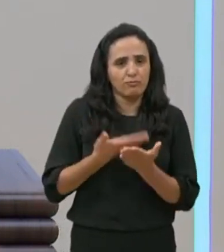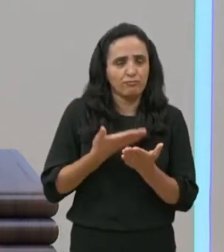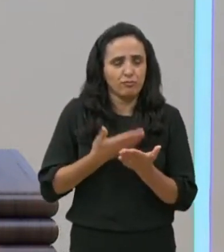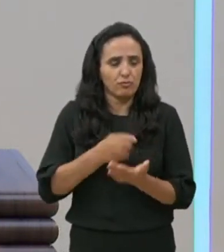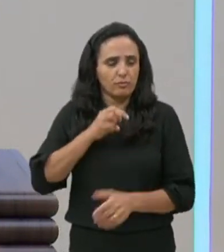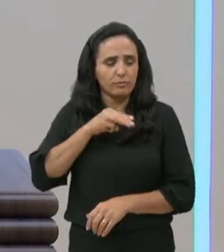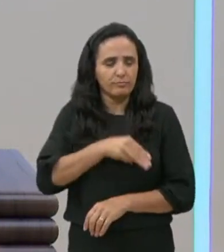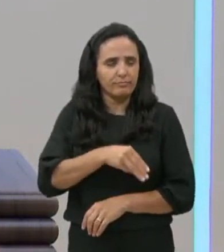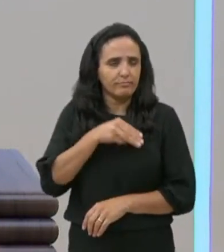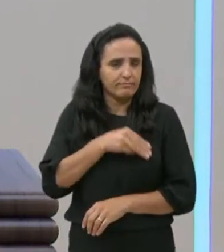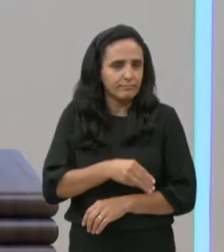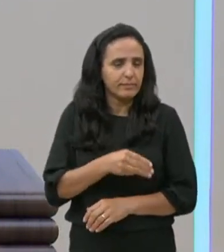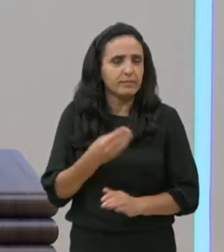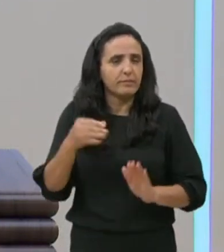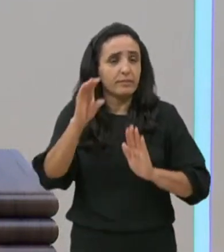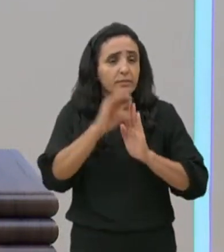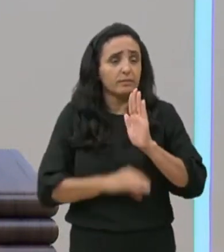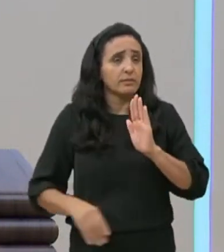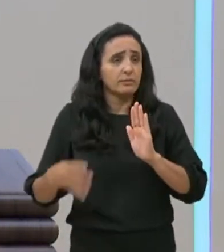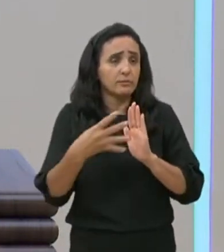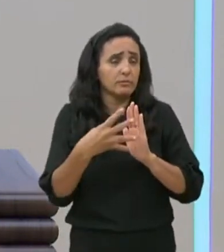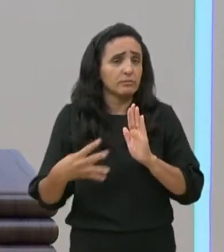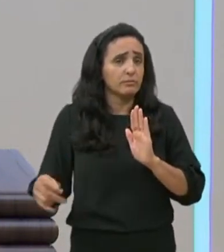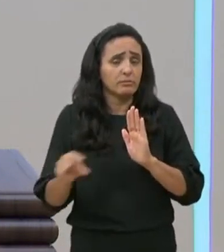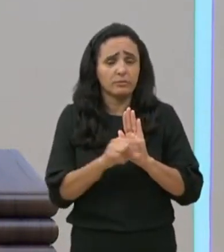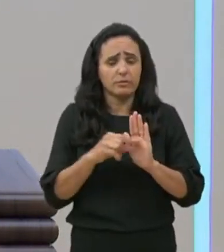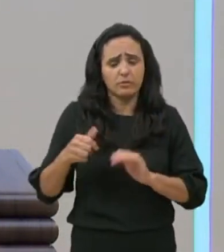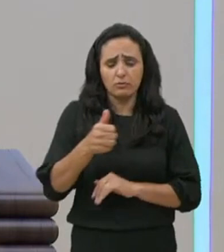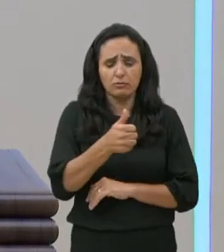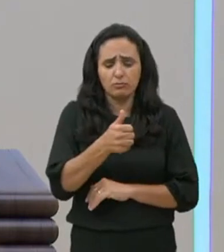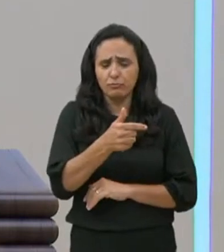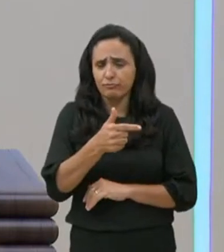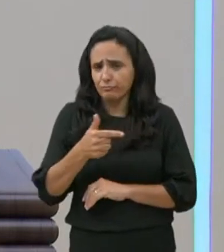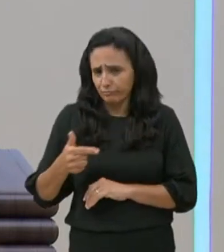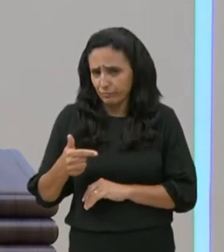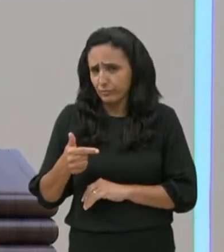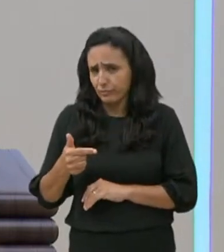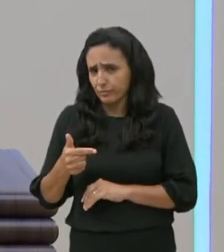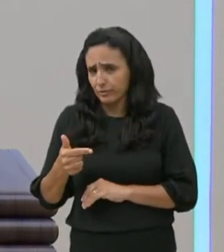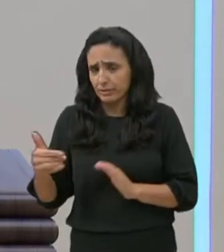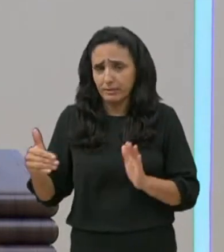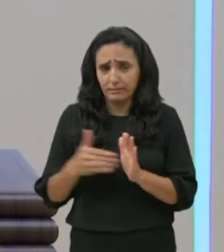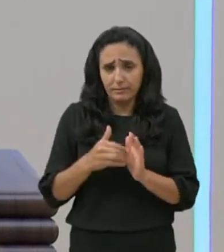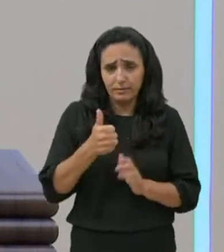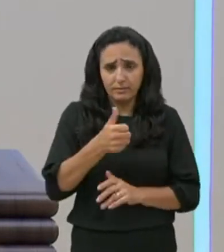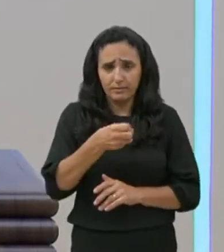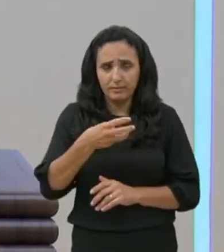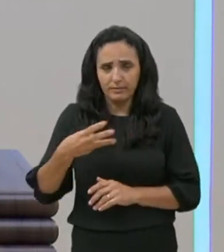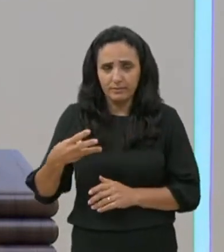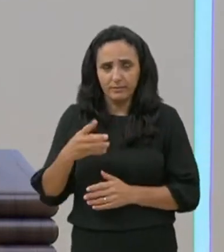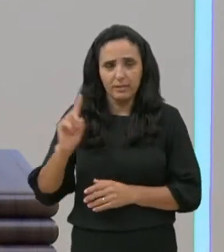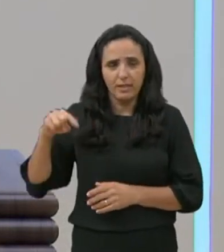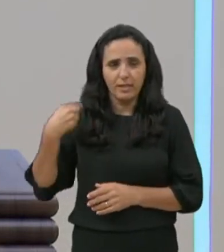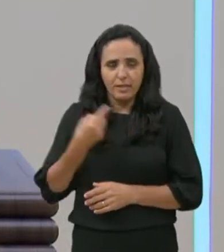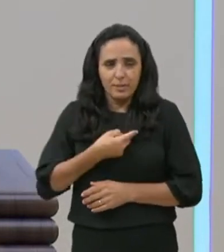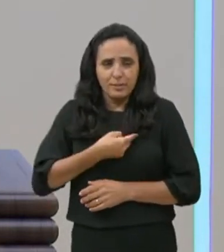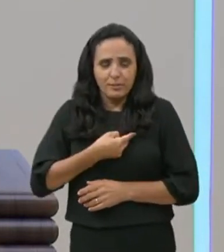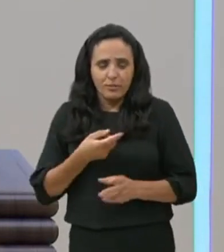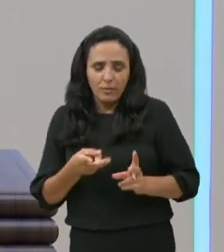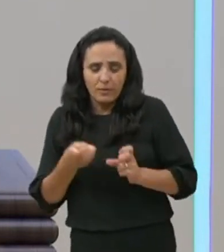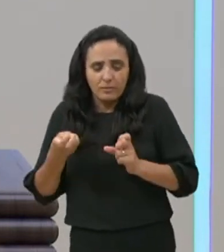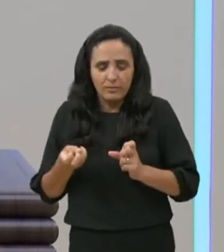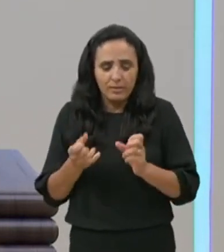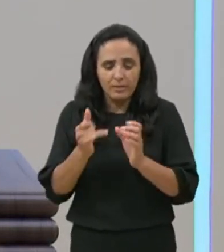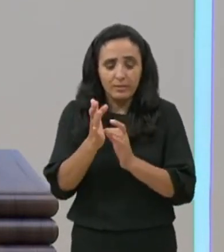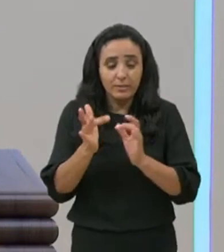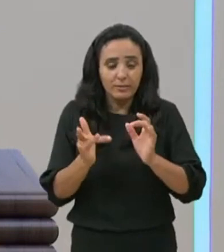Mateus capítulo 4, versículo de número 12, e versículo de número 13, nós vimos que Jesus morava em